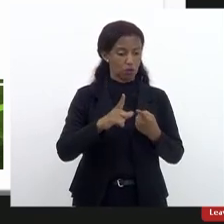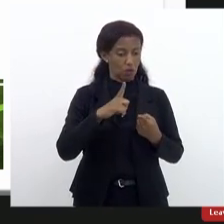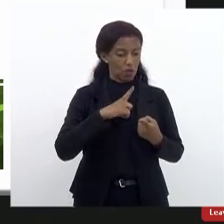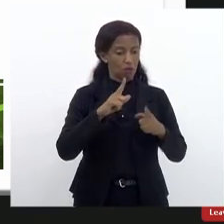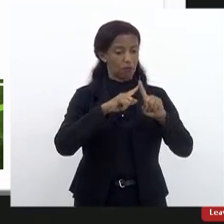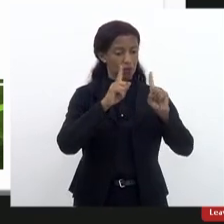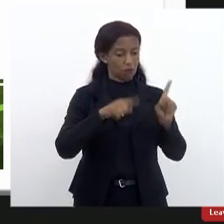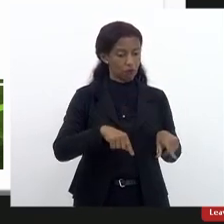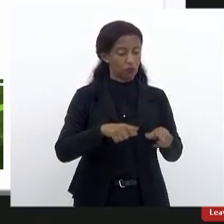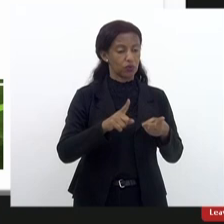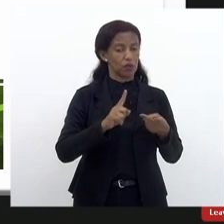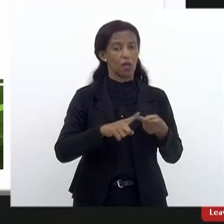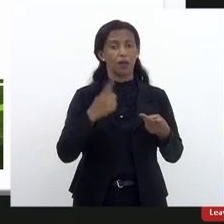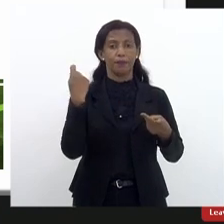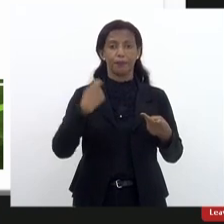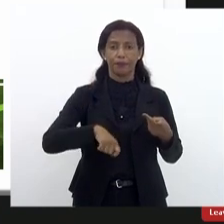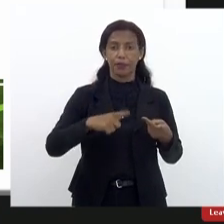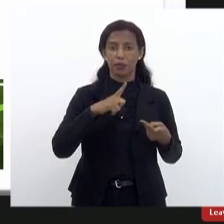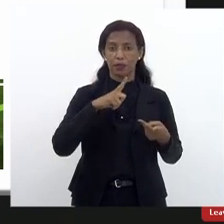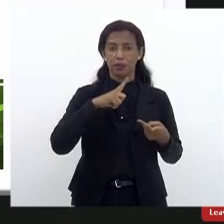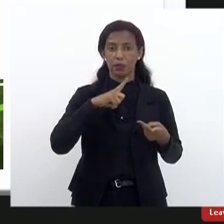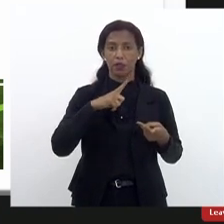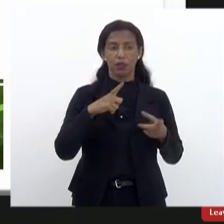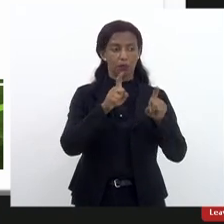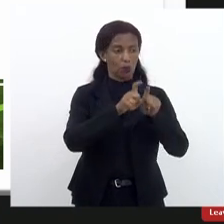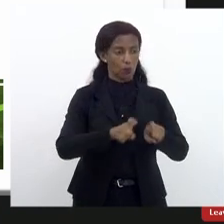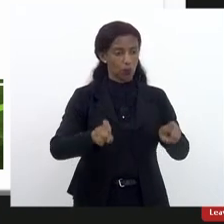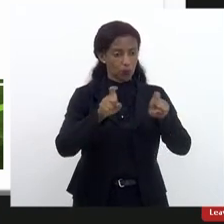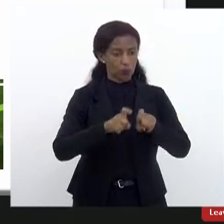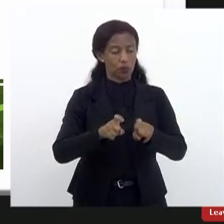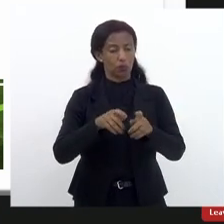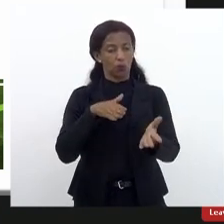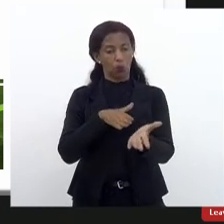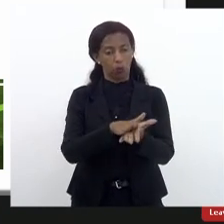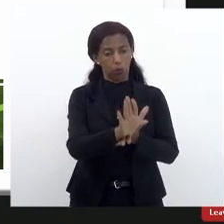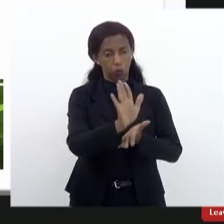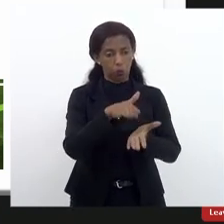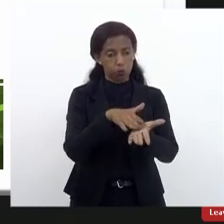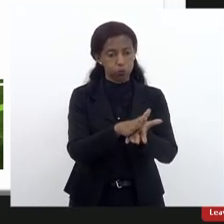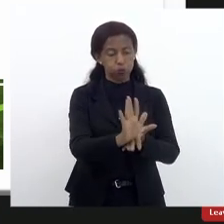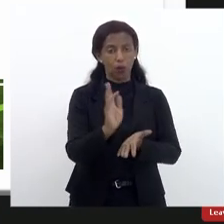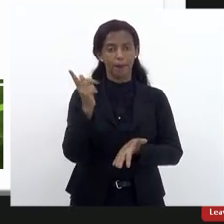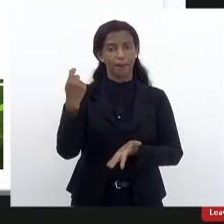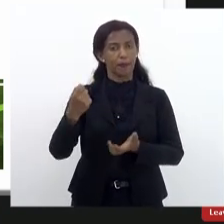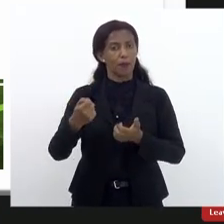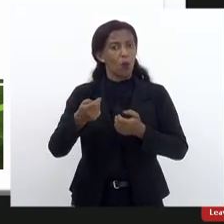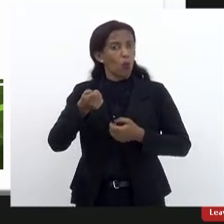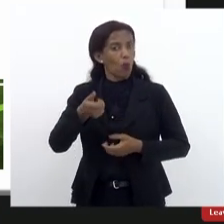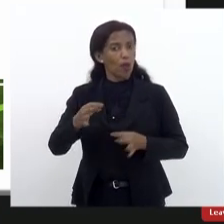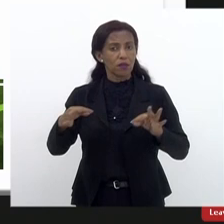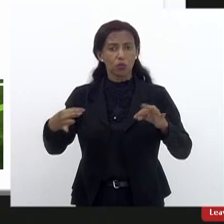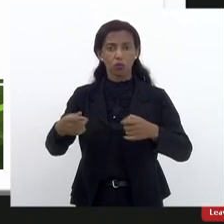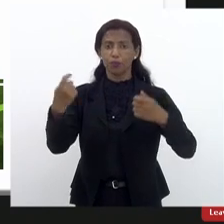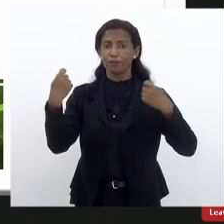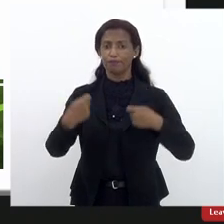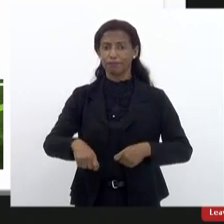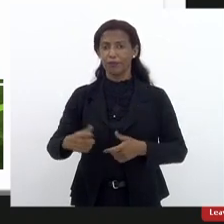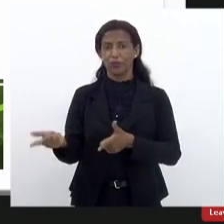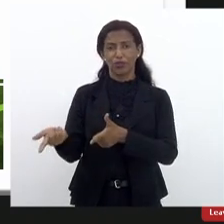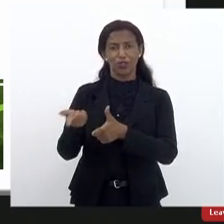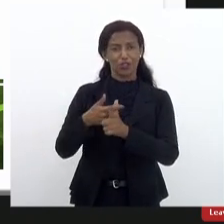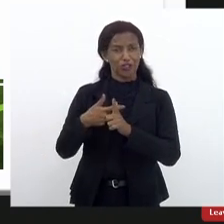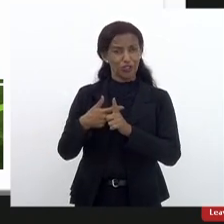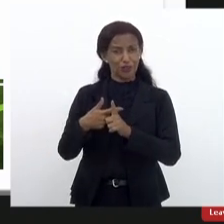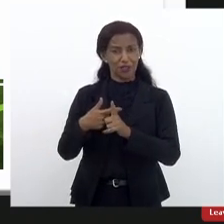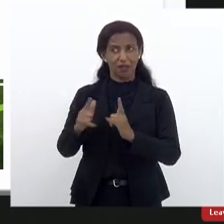servidores, nós precisamos dela para computadores, para impressoras, que nós precisamos para quase tudo. Nós temos uma dívida de